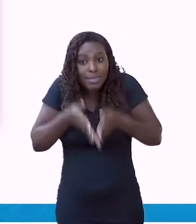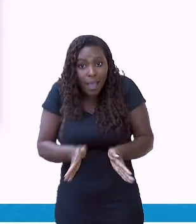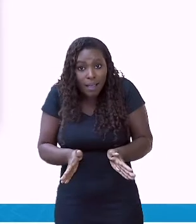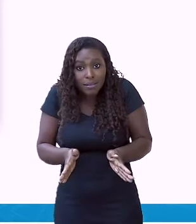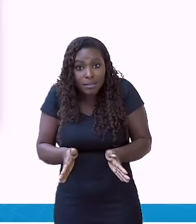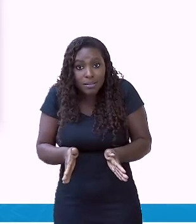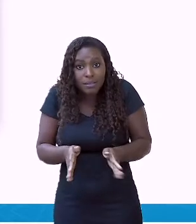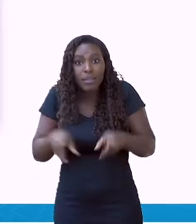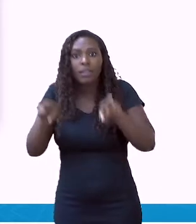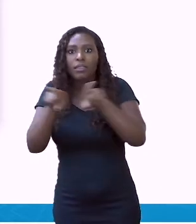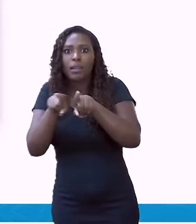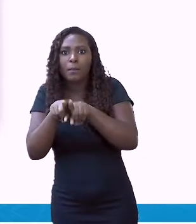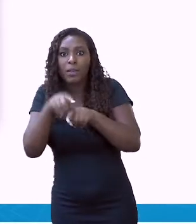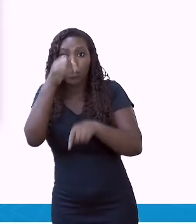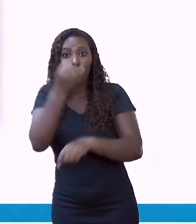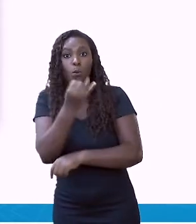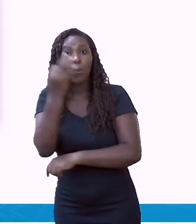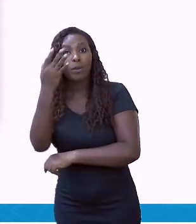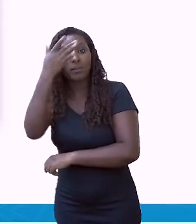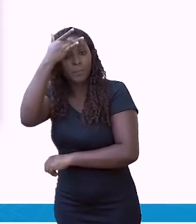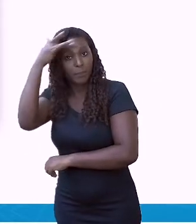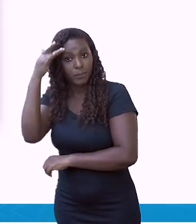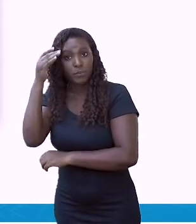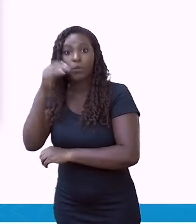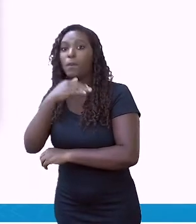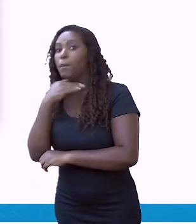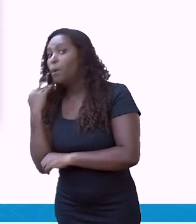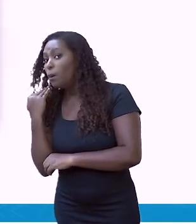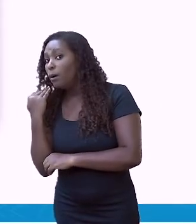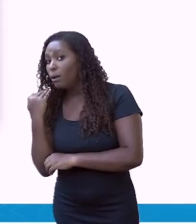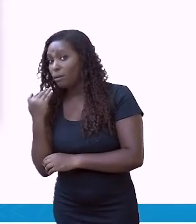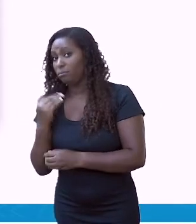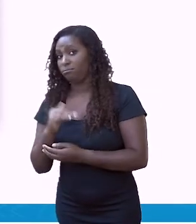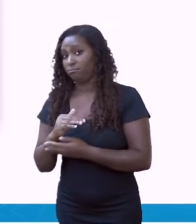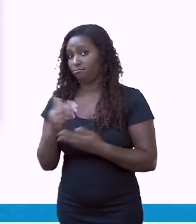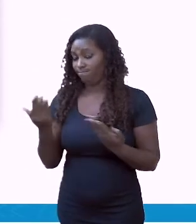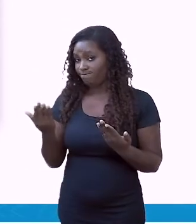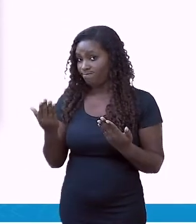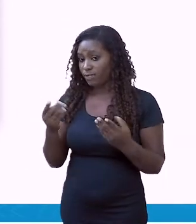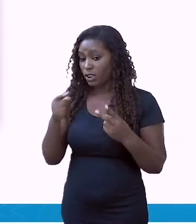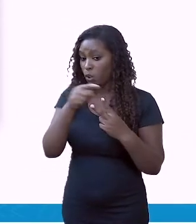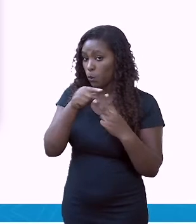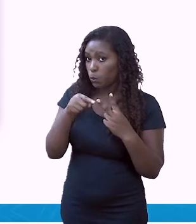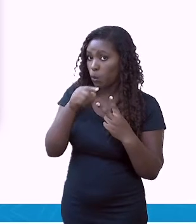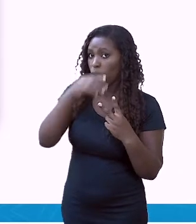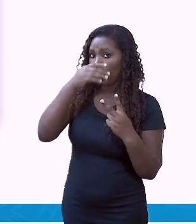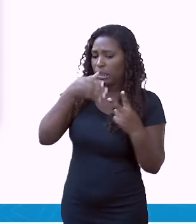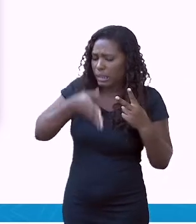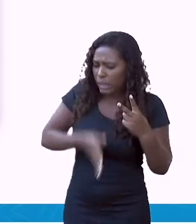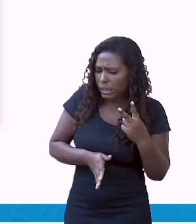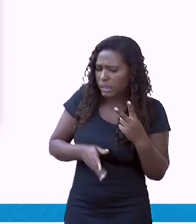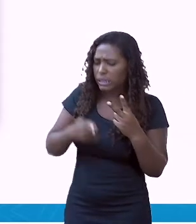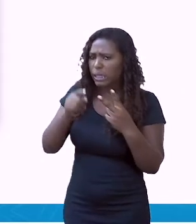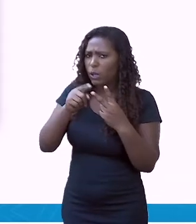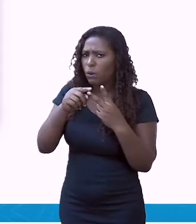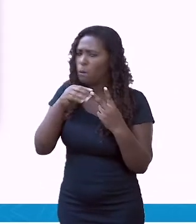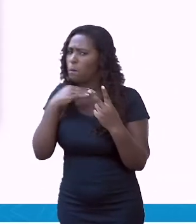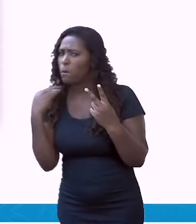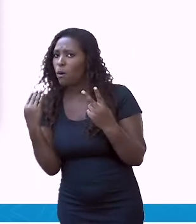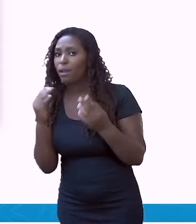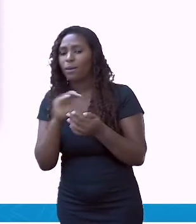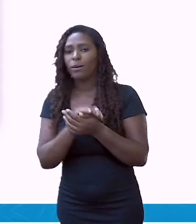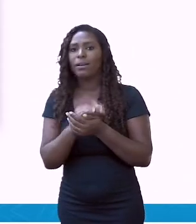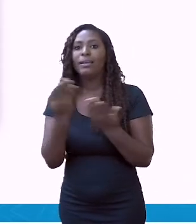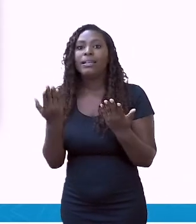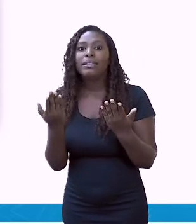a migração menos a imigração, quer dizer, a entrada menos a saída,